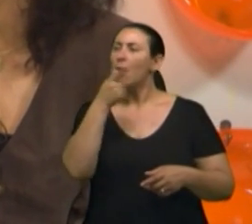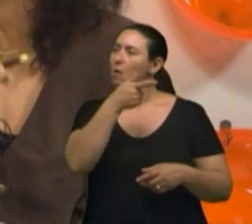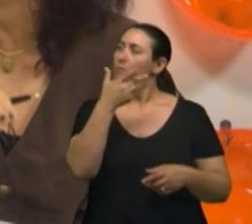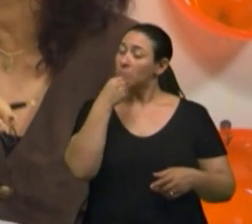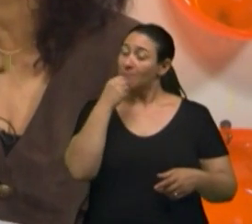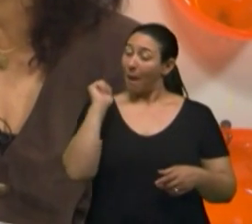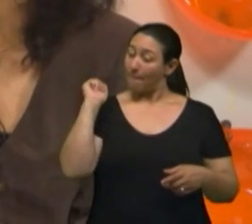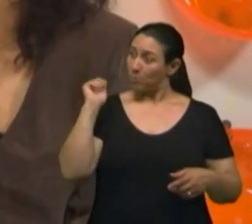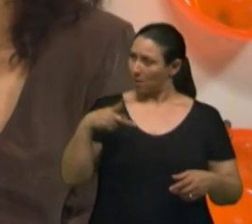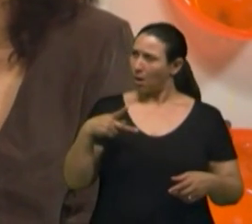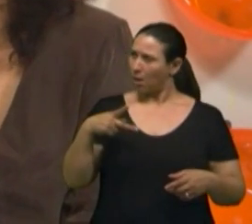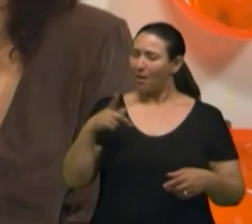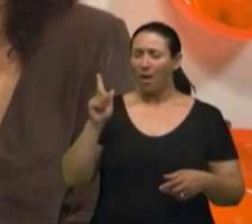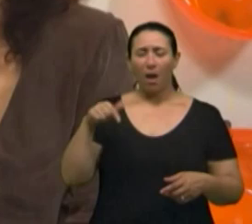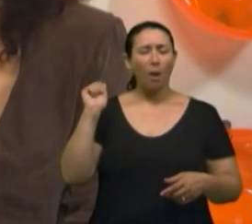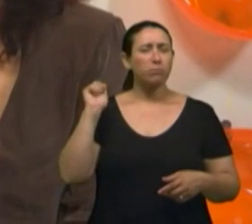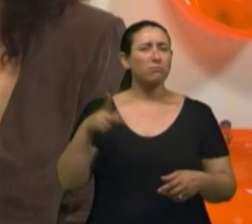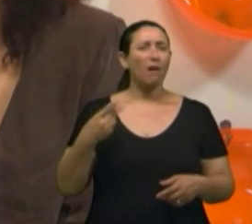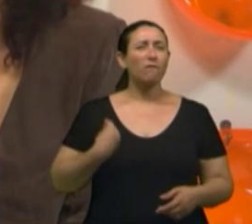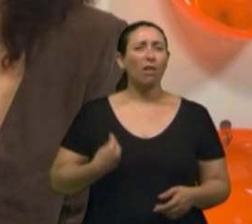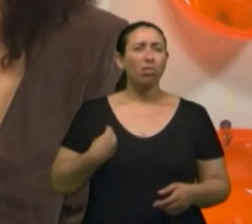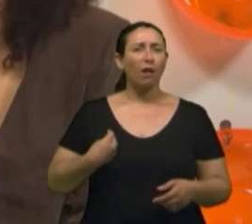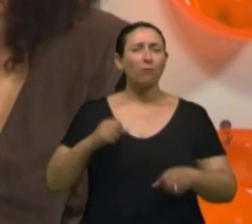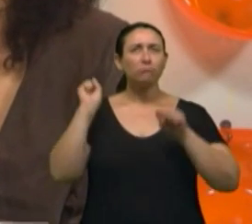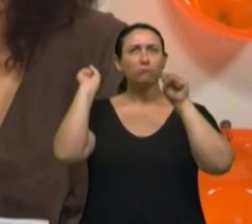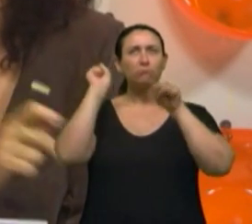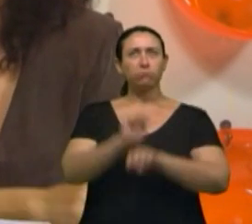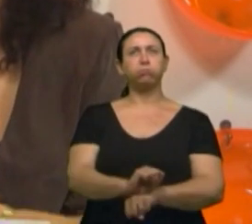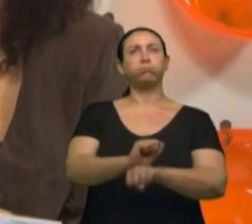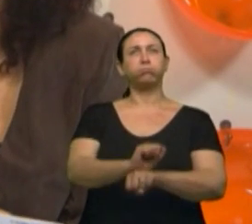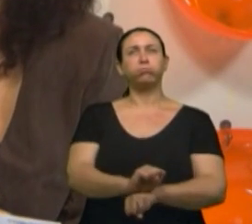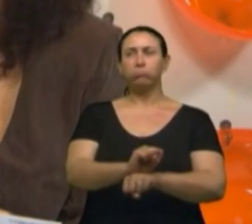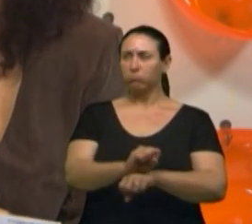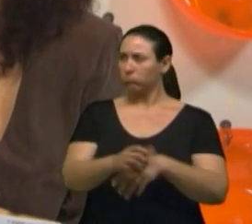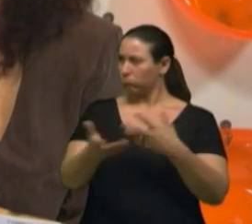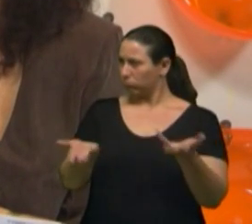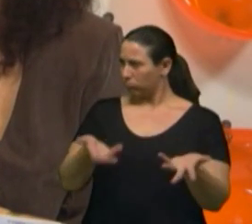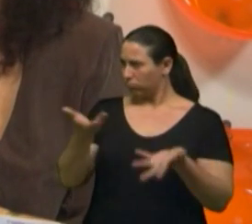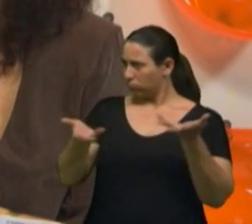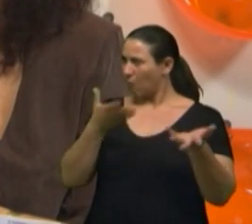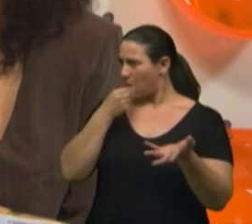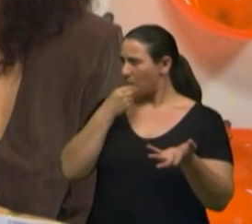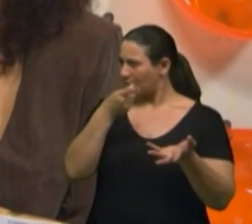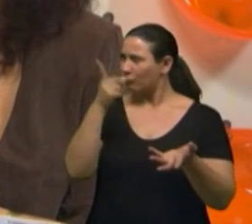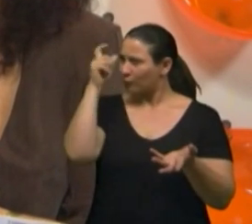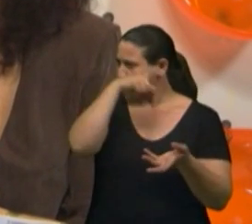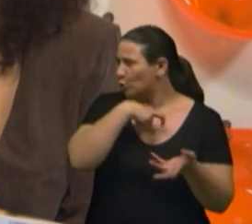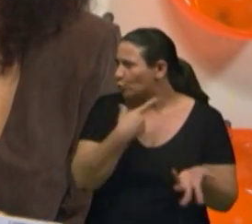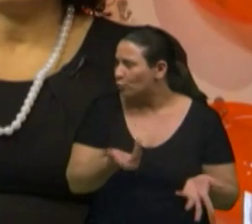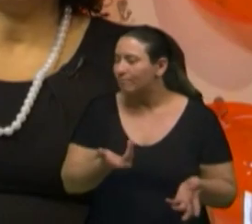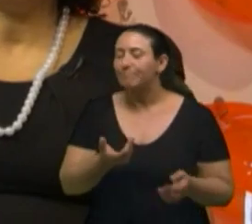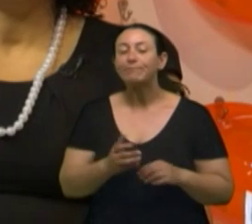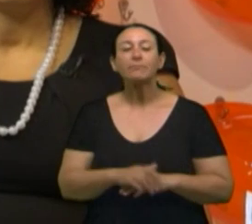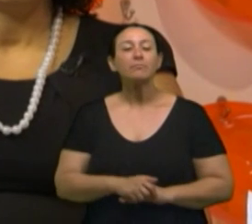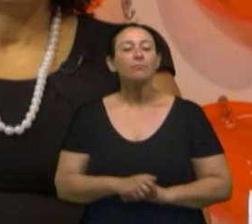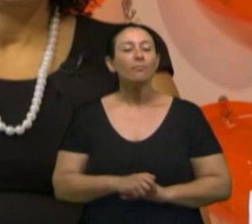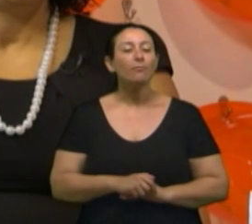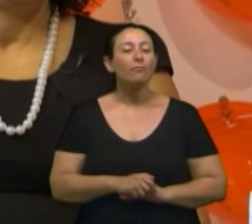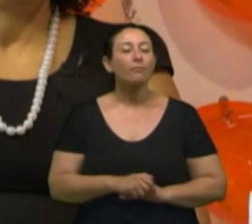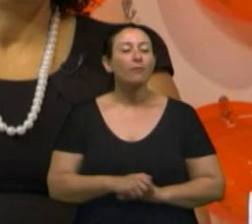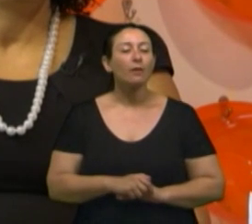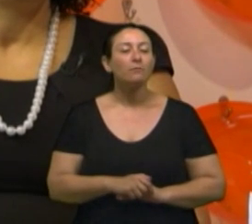link de que se aposentar é se aposentar para a vida. Isso em geral. Para os homens é mais pesado? Pois é, Isabel, na verdade,